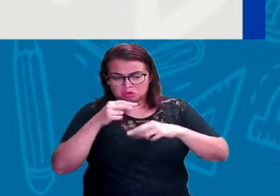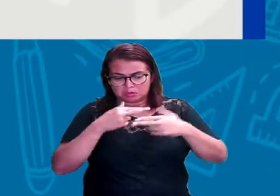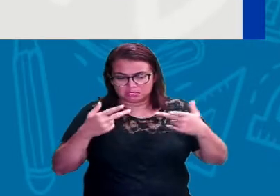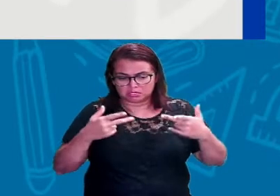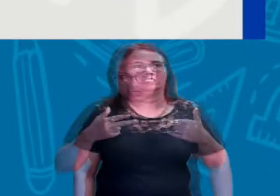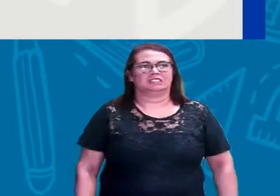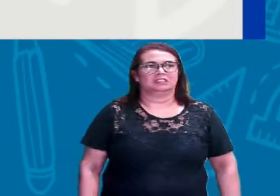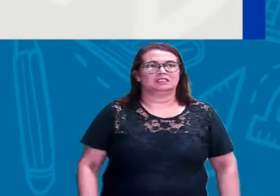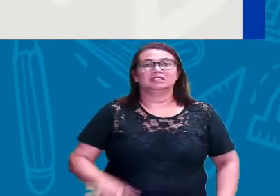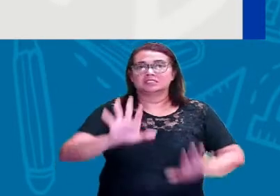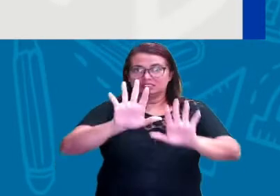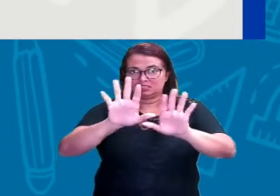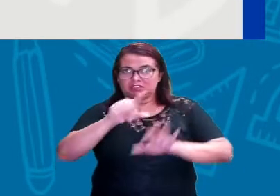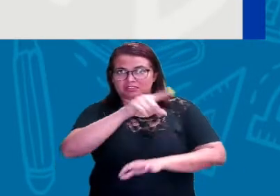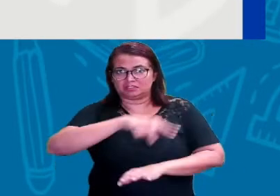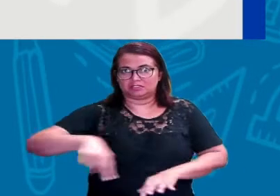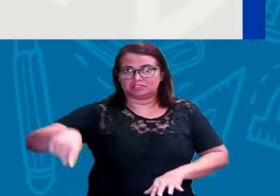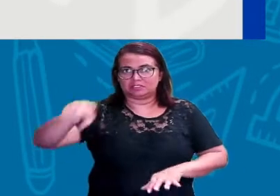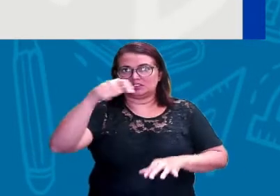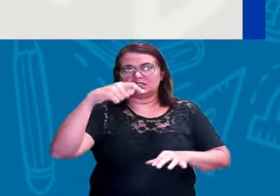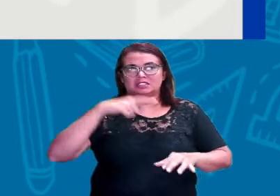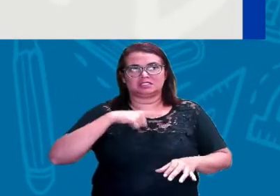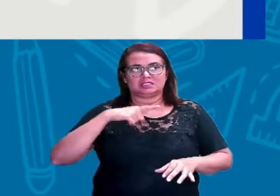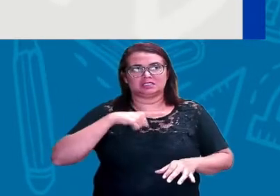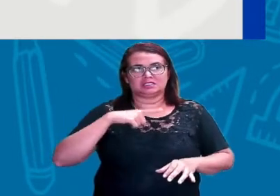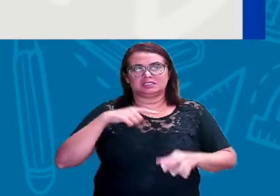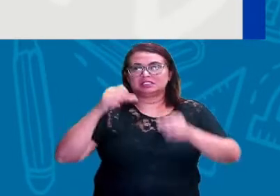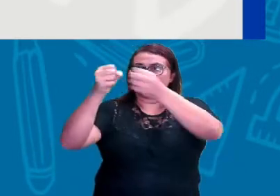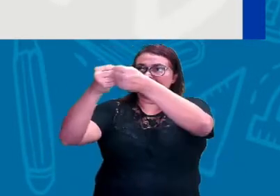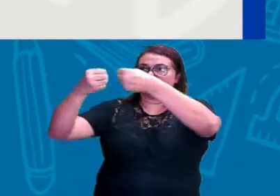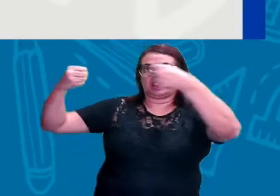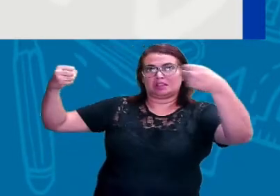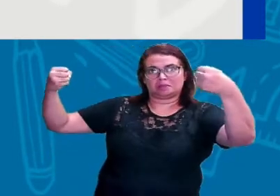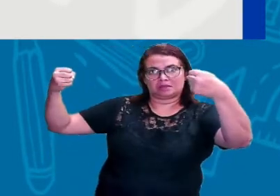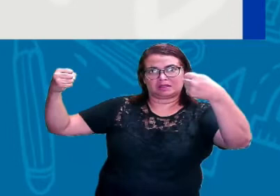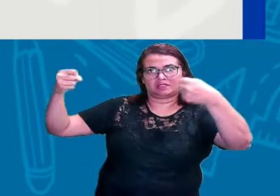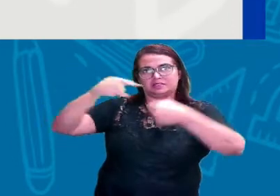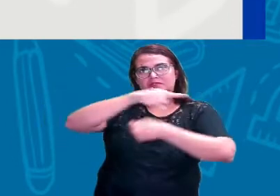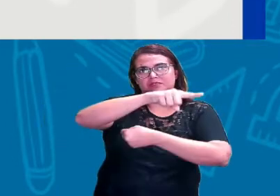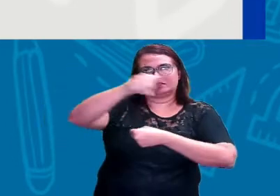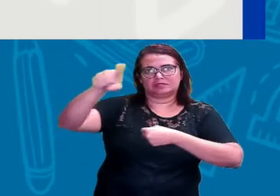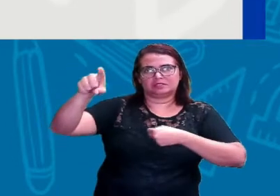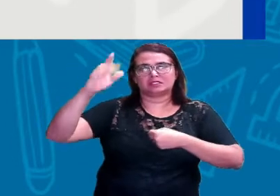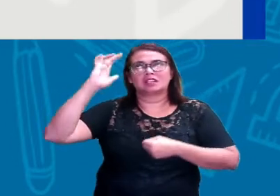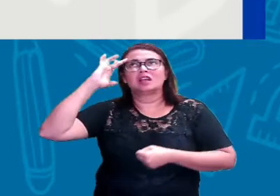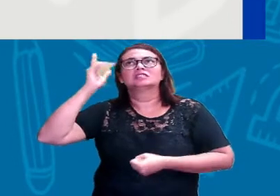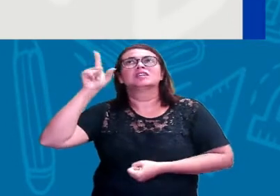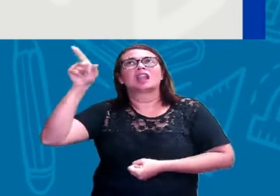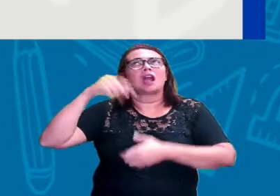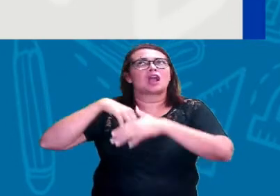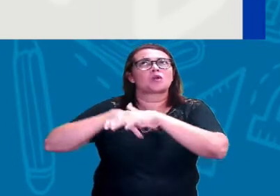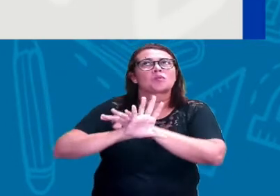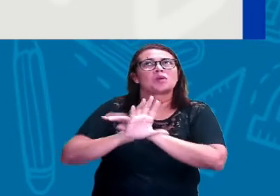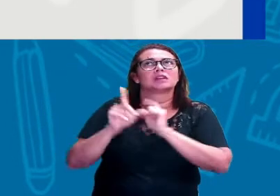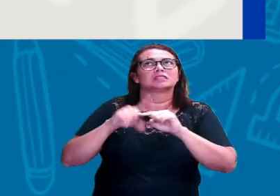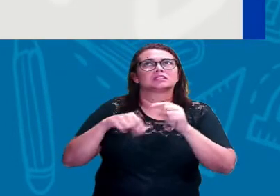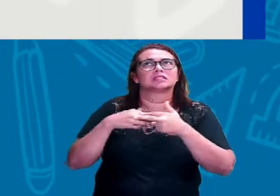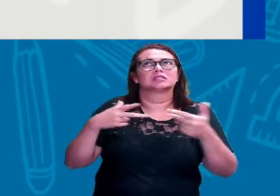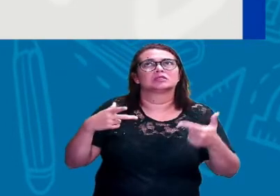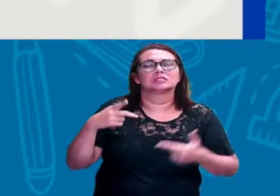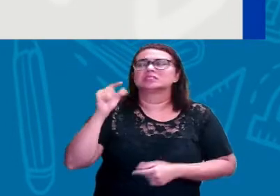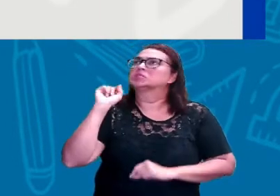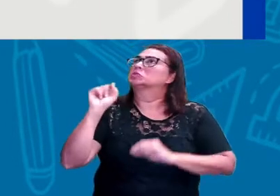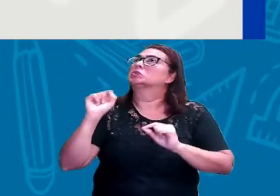dentro do quarto. Então você tem lá um armário onde você acha que guardou dentro daquele armário, então